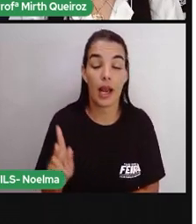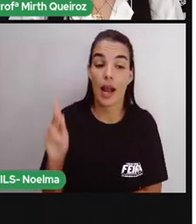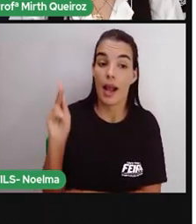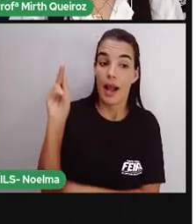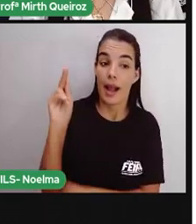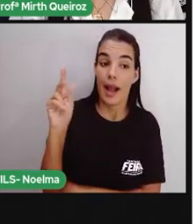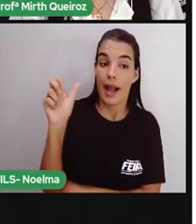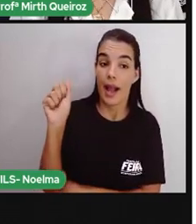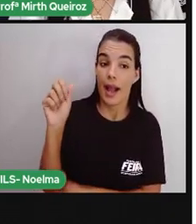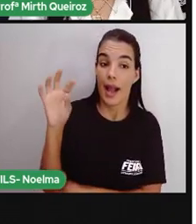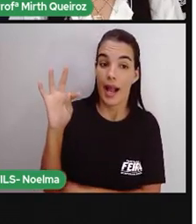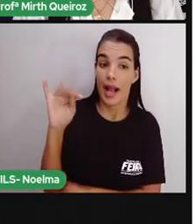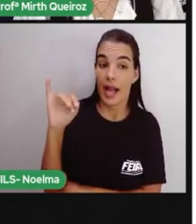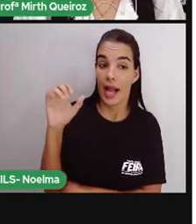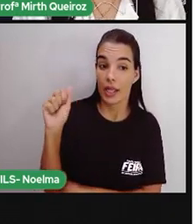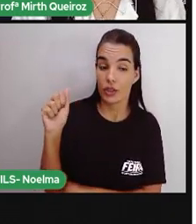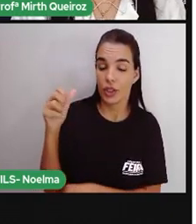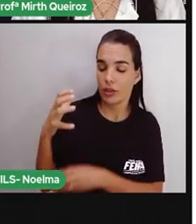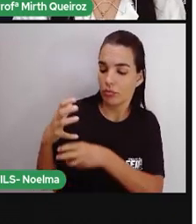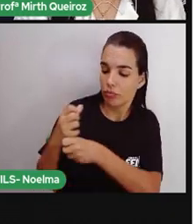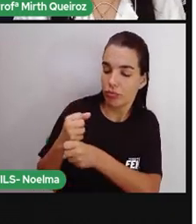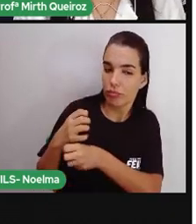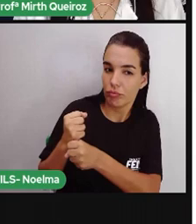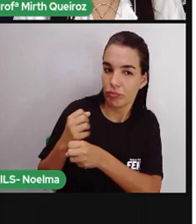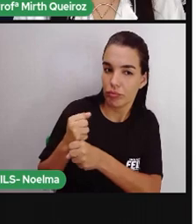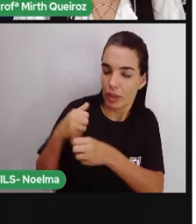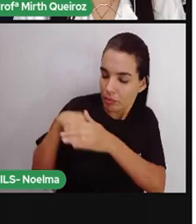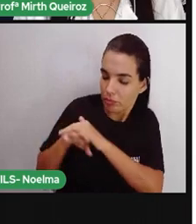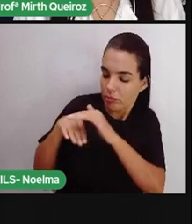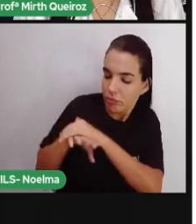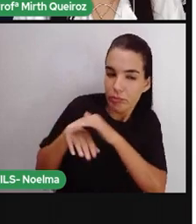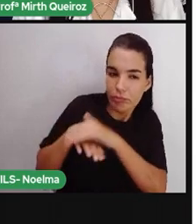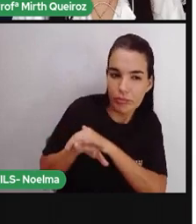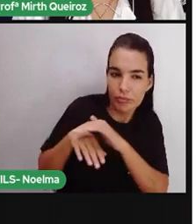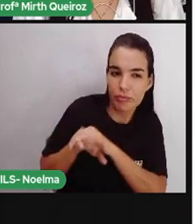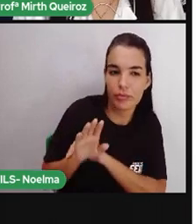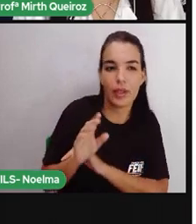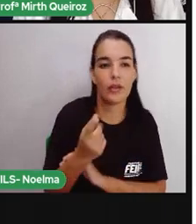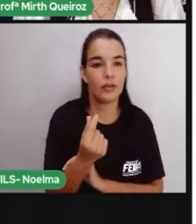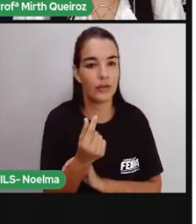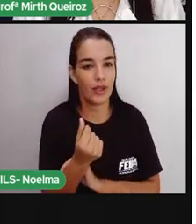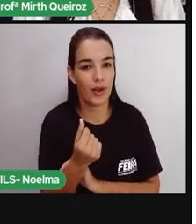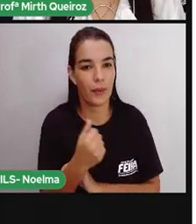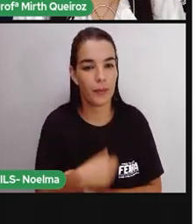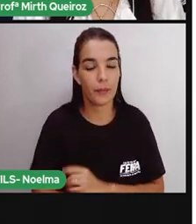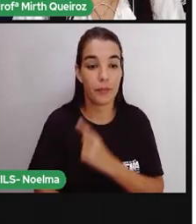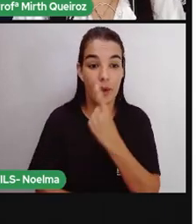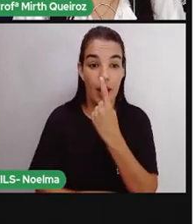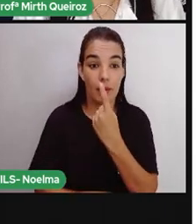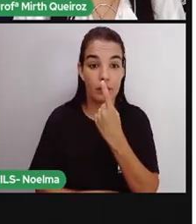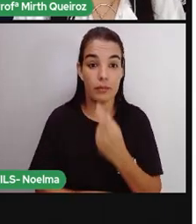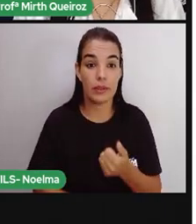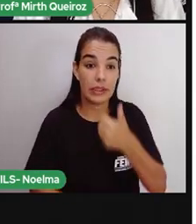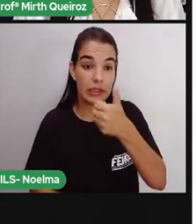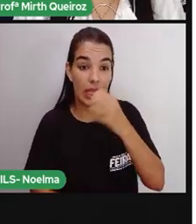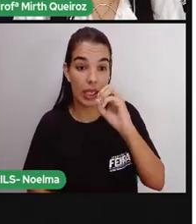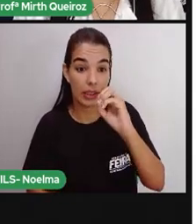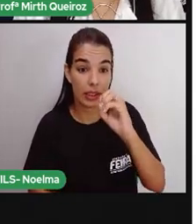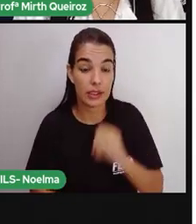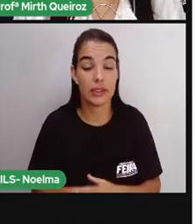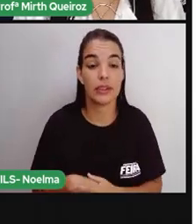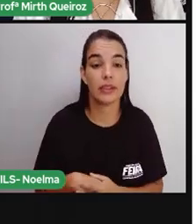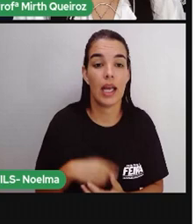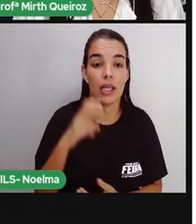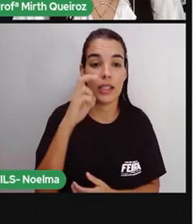economizou no mês. Olha só. Uma cédula de 10 reais, 5 moedas de 1 real, 10 moedas de